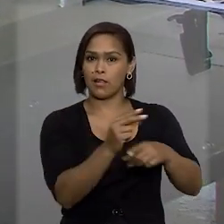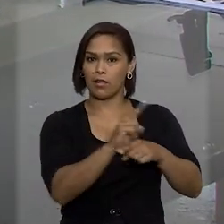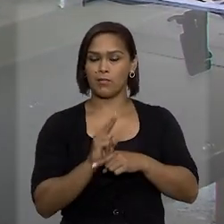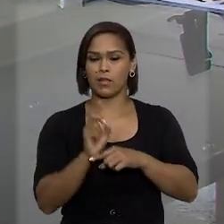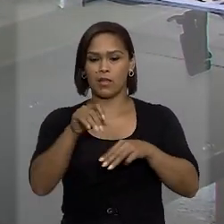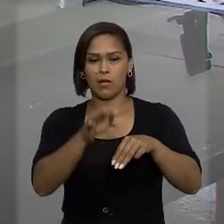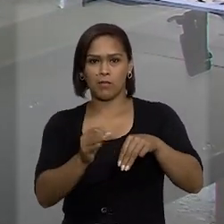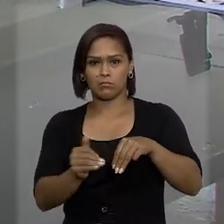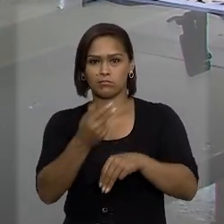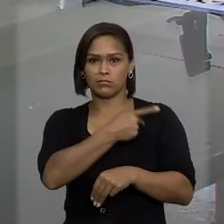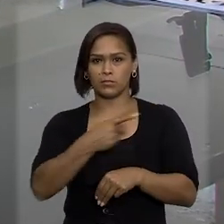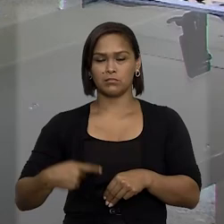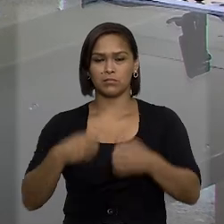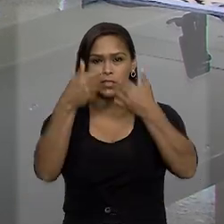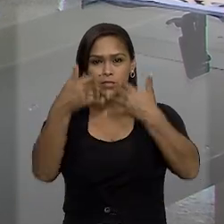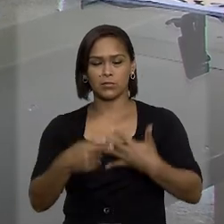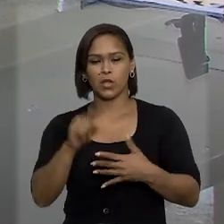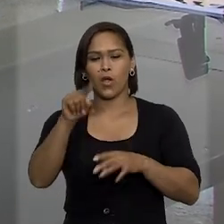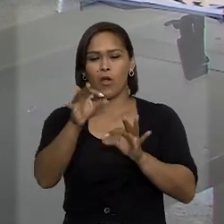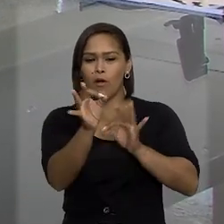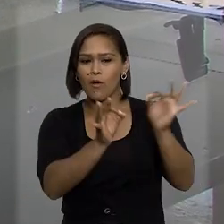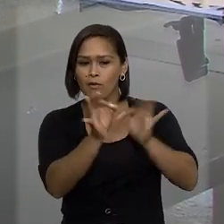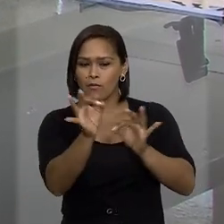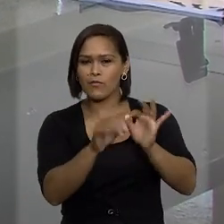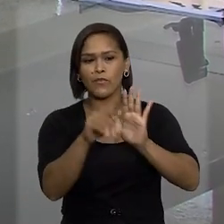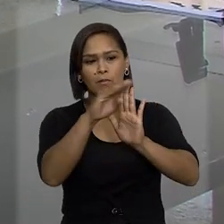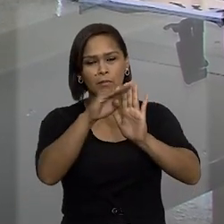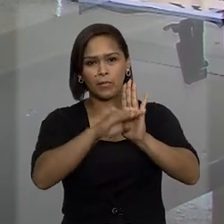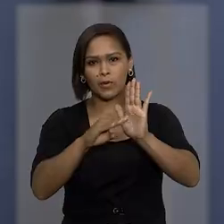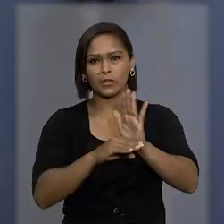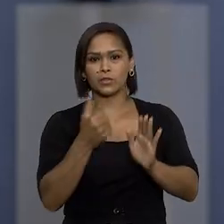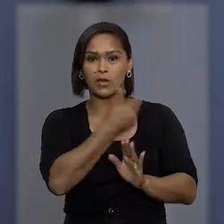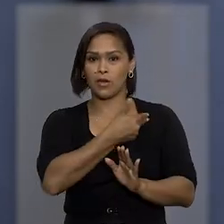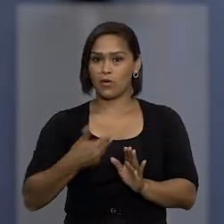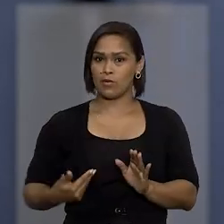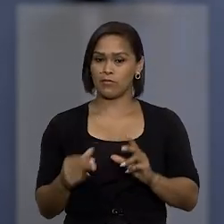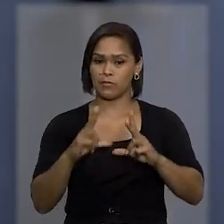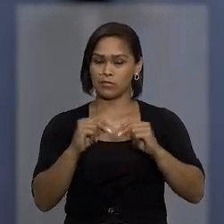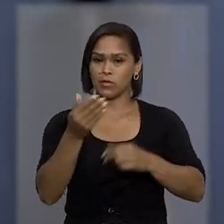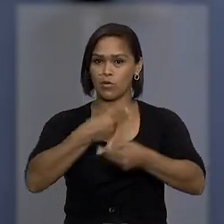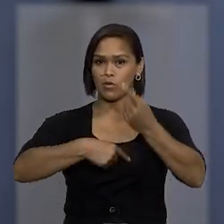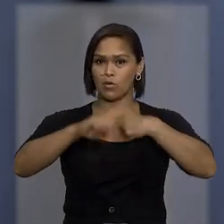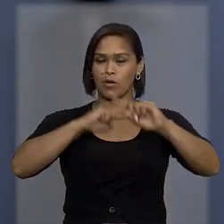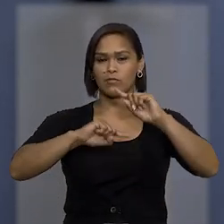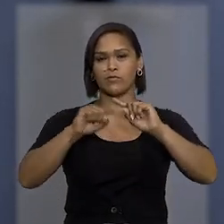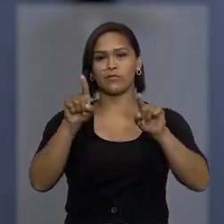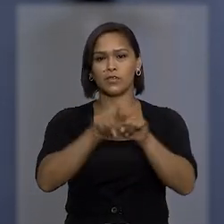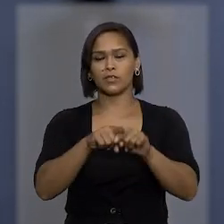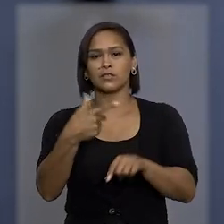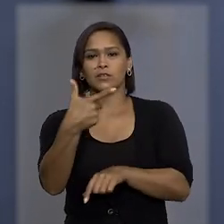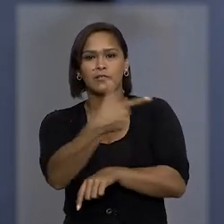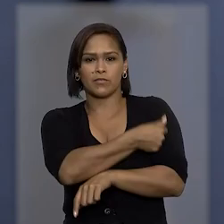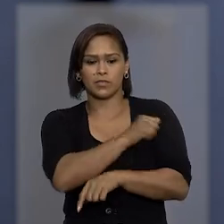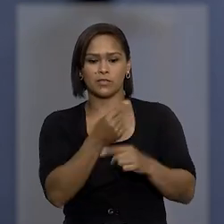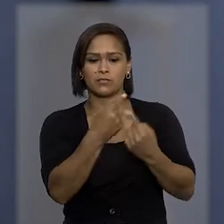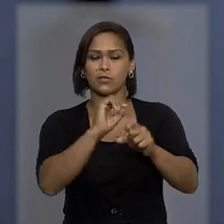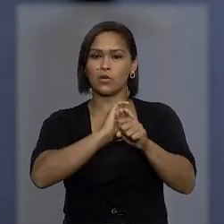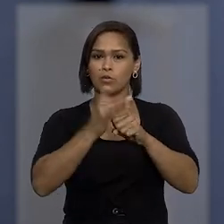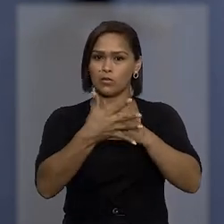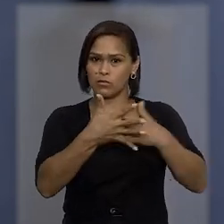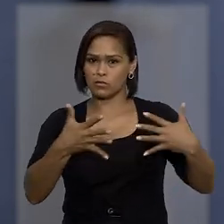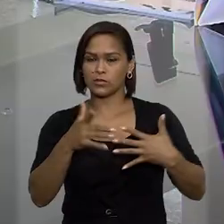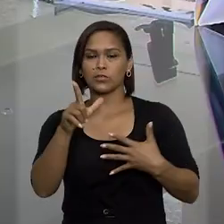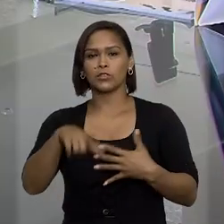Humberto Martins mencionou ainda que, conforme apontado pelo governo local, o avanço significativo na vacinação contra a Covid